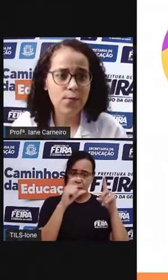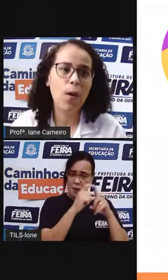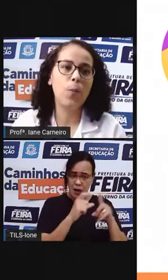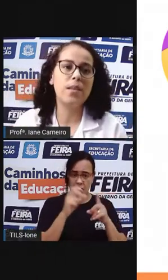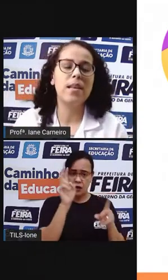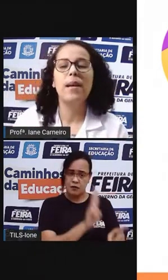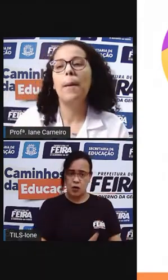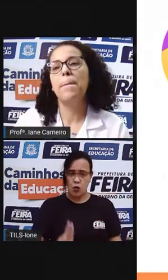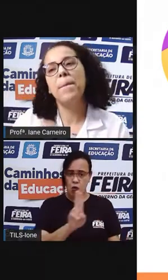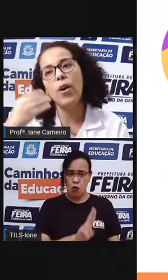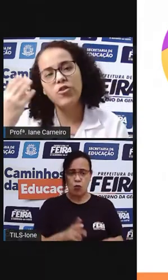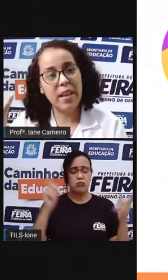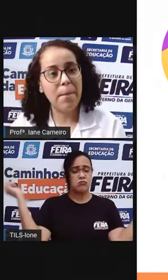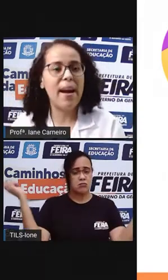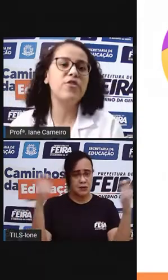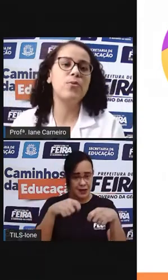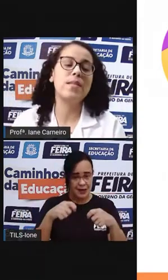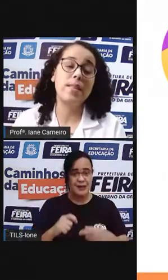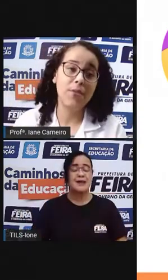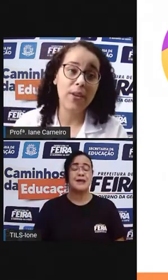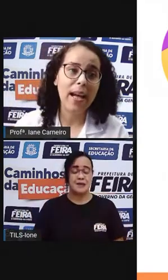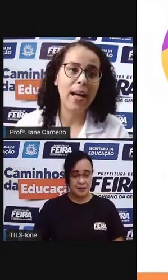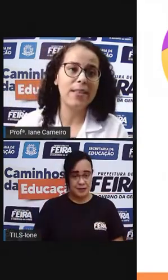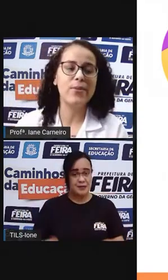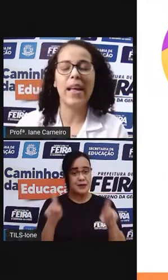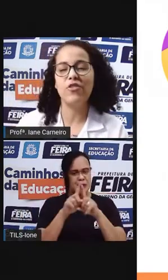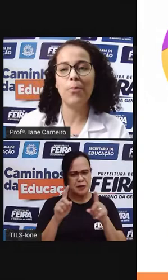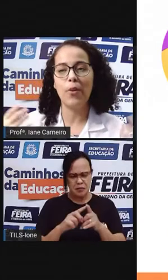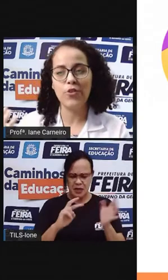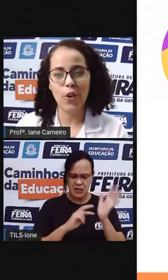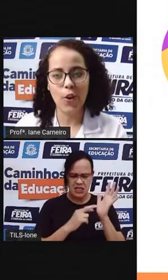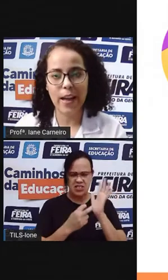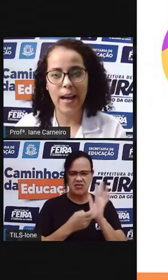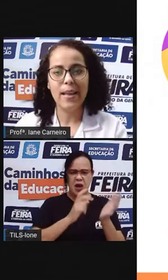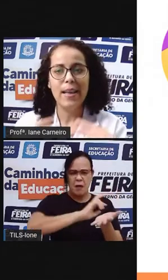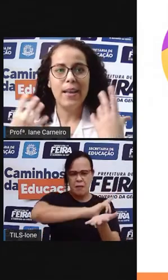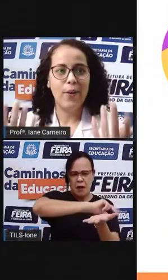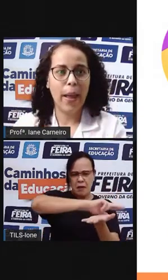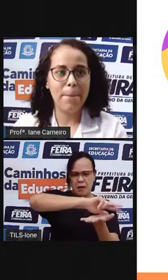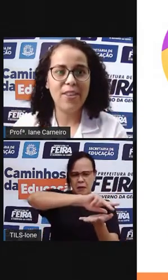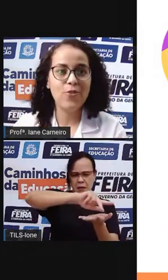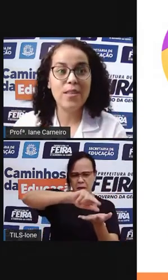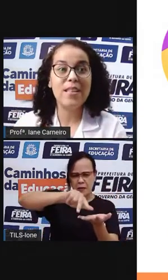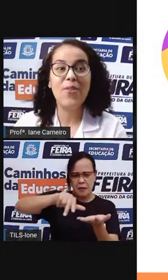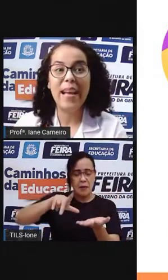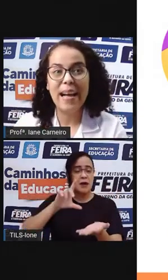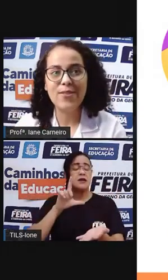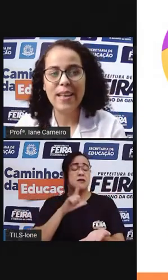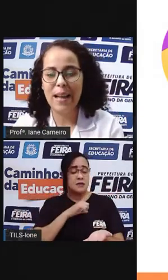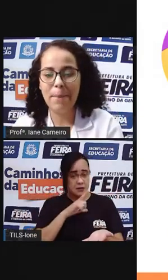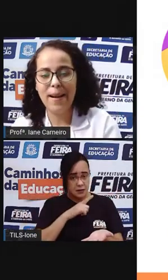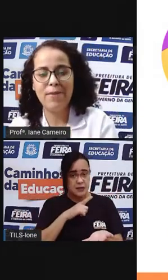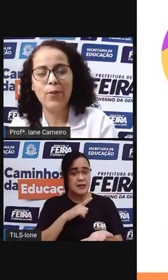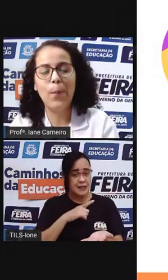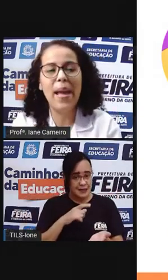diversas formas. Pode ter mais de um significado, né? A gente pode colocar mais de um significado naquela palavra, no meio